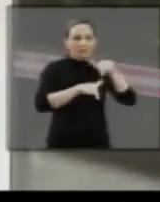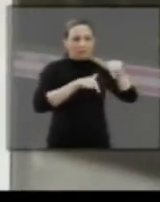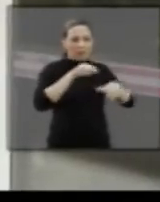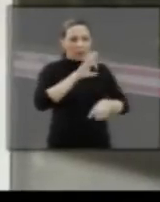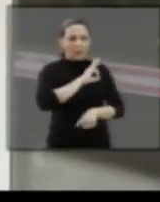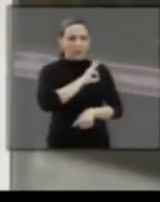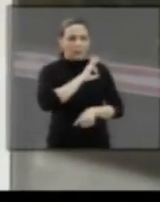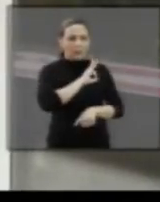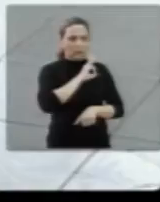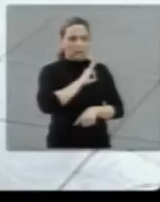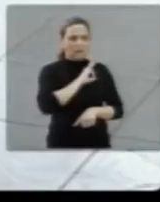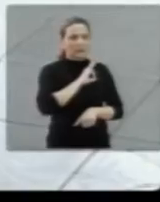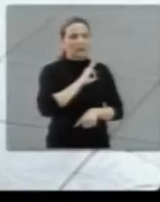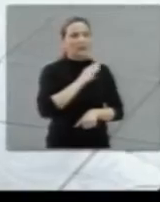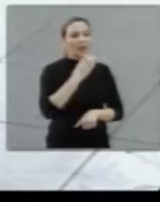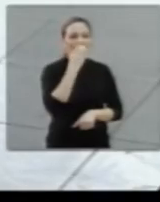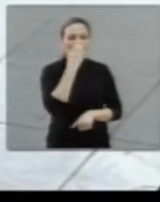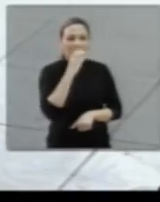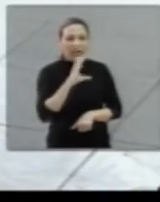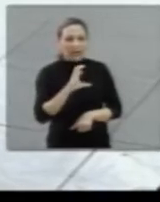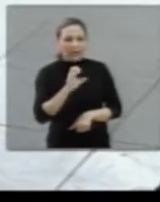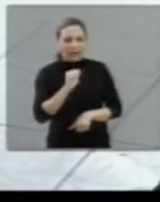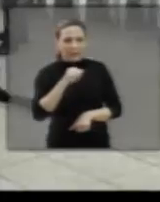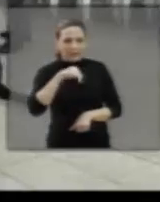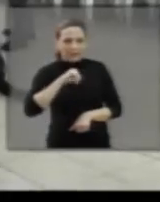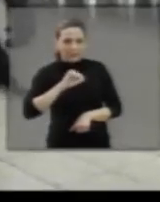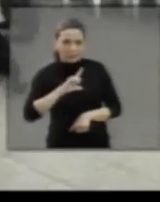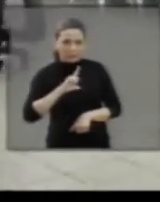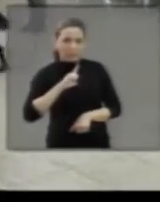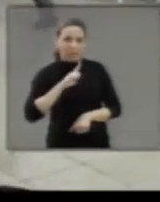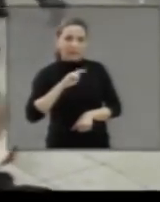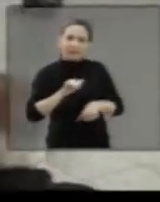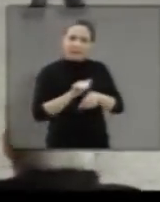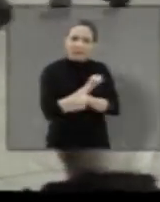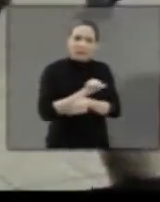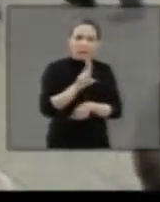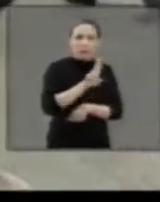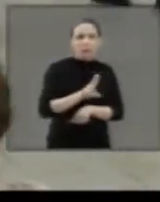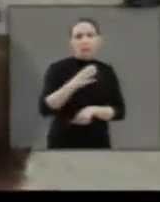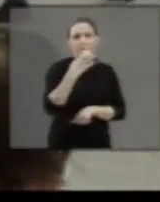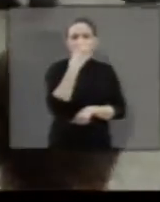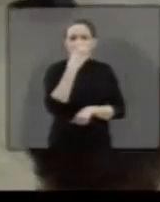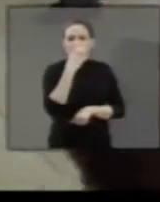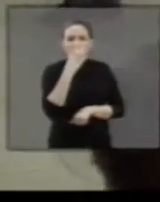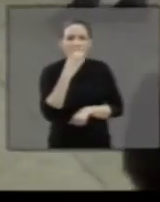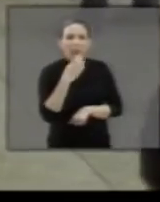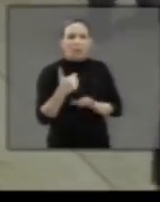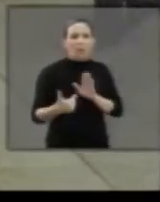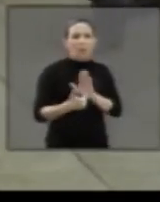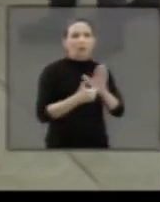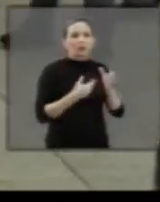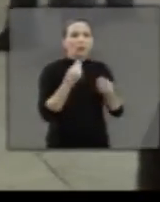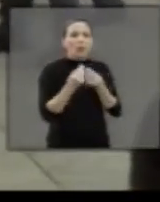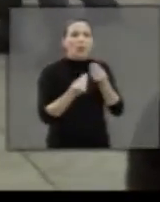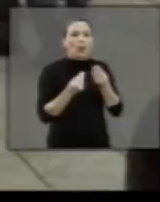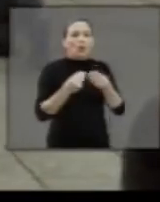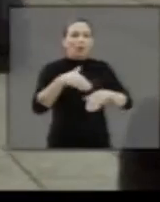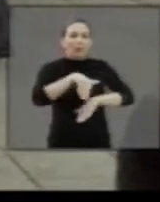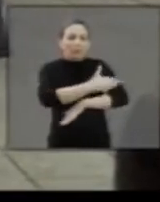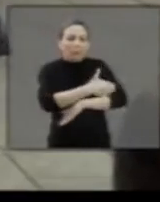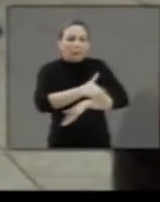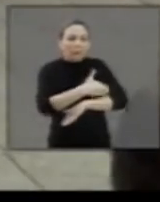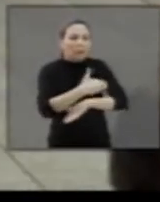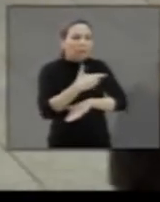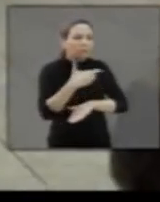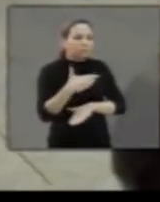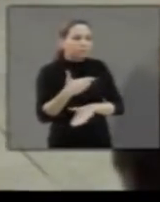é executado pelo canil da polícia militar, né. É uma abordagem com o cão, mostrando como funciona